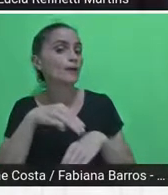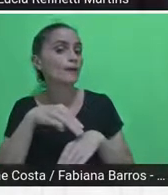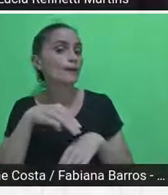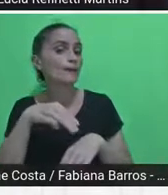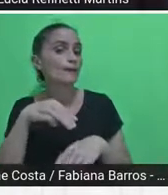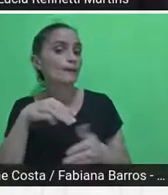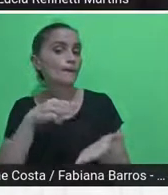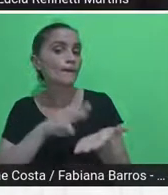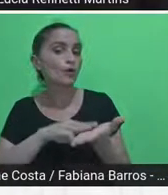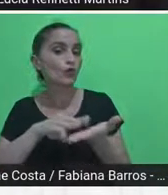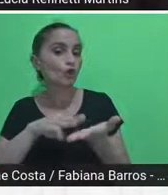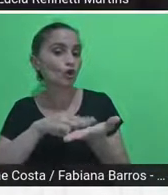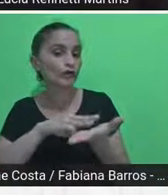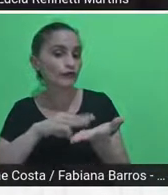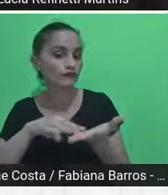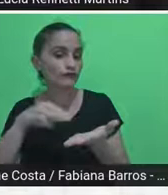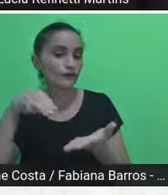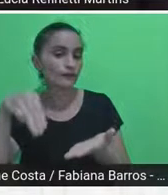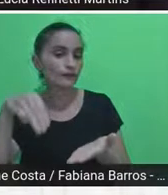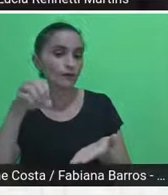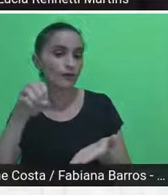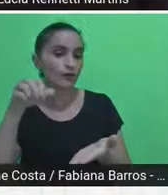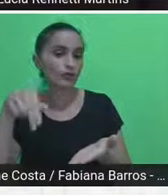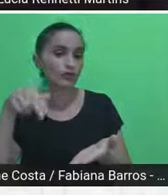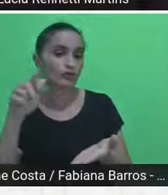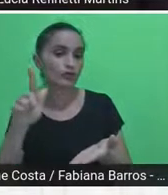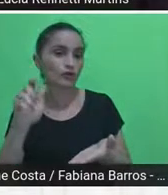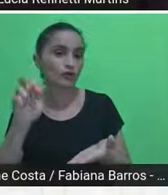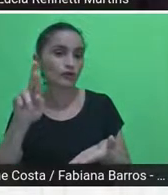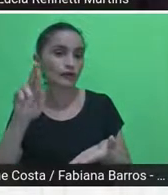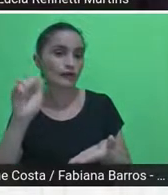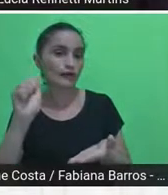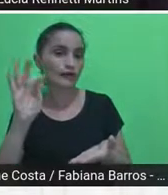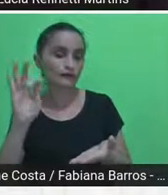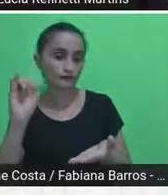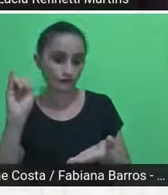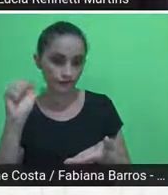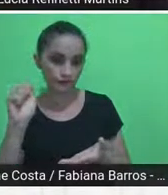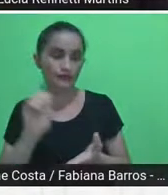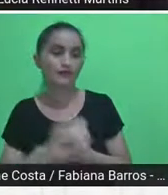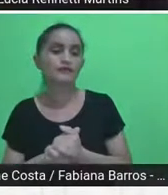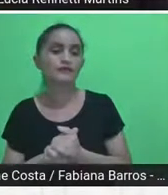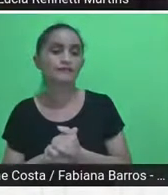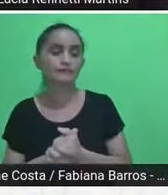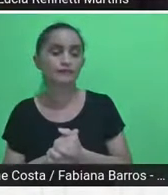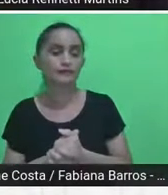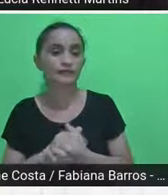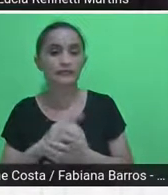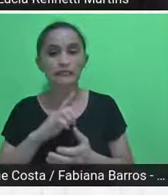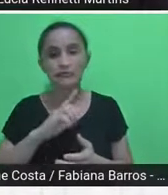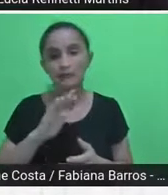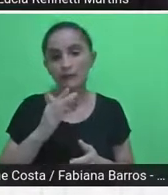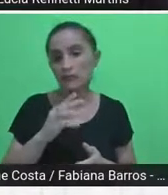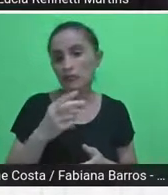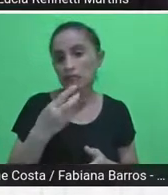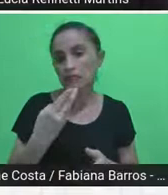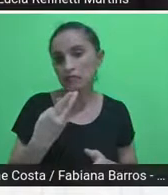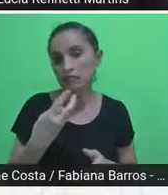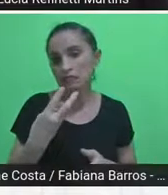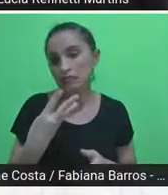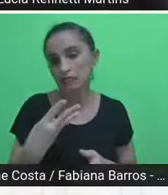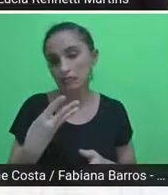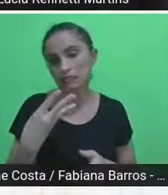Então, isso eu não falei ainda, mas as 32 vagas correspondiam às 32